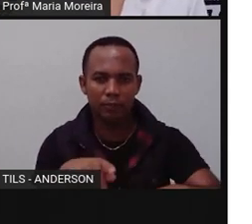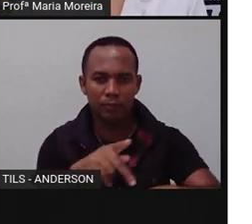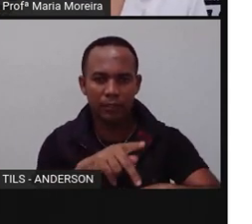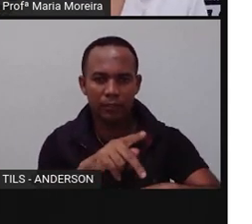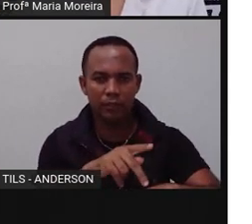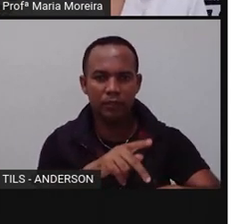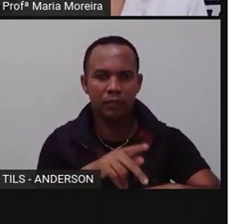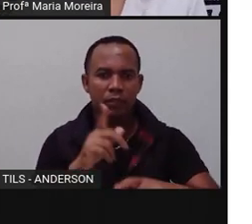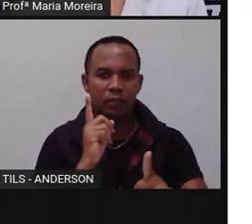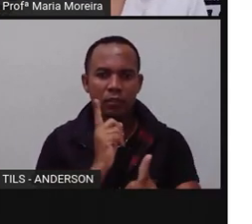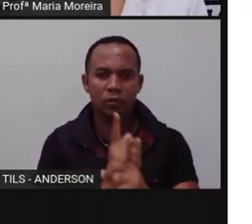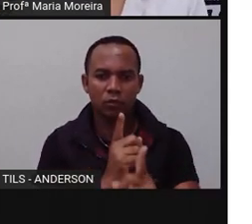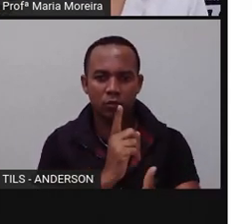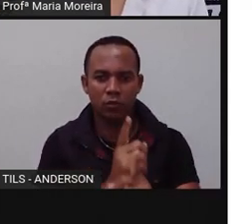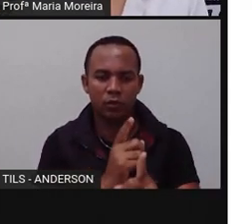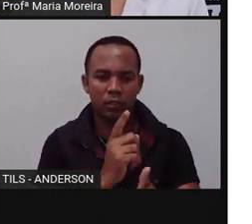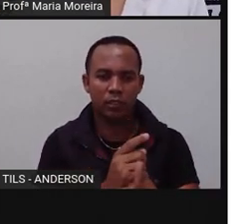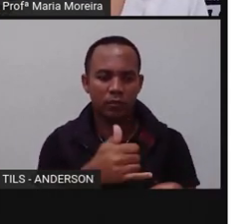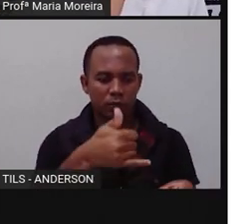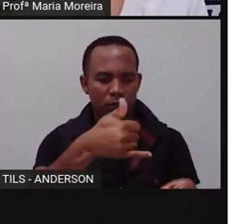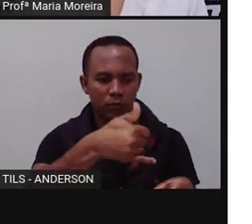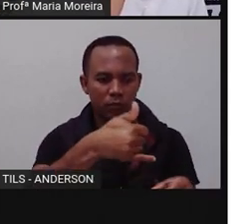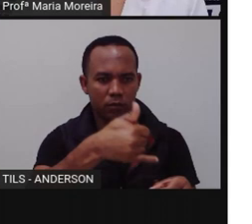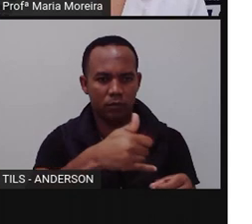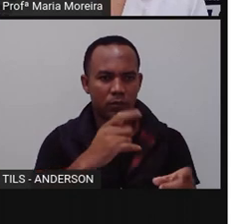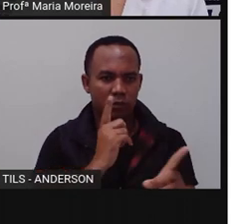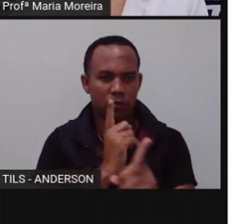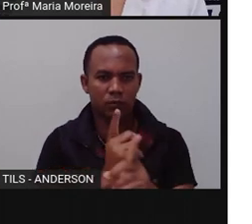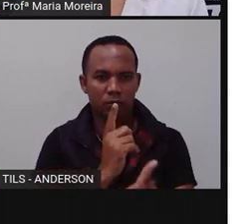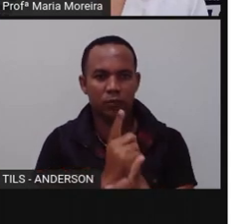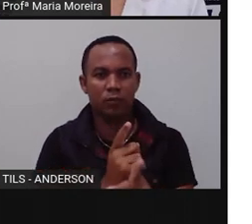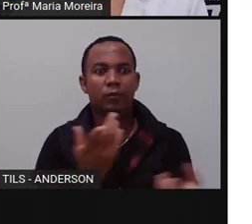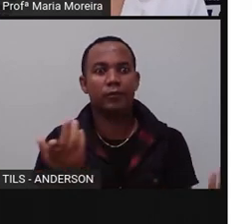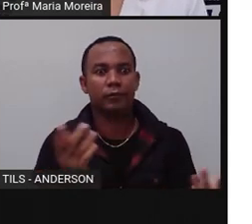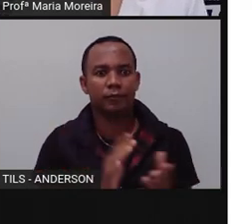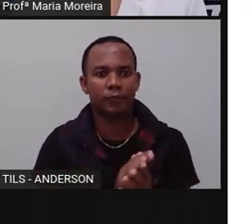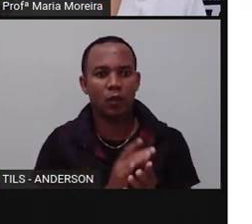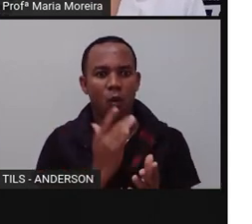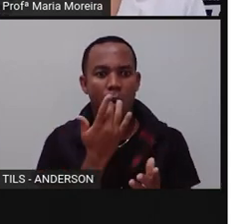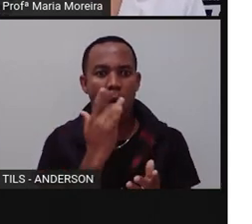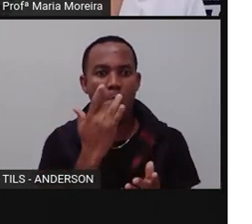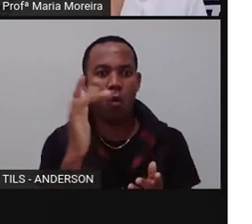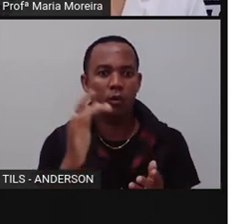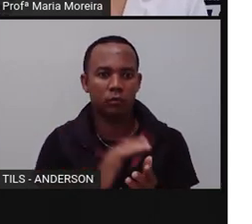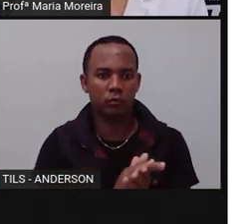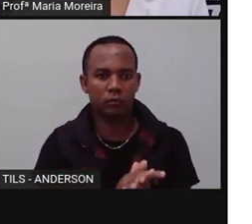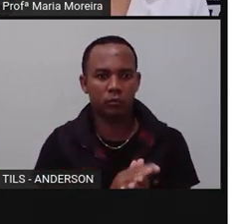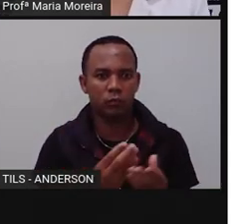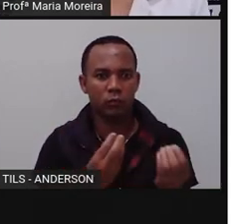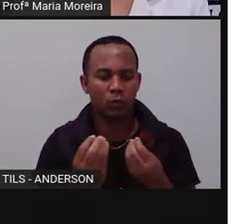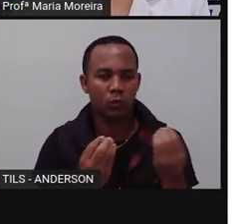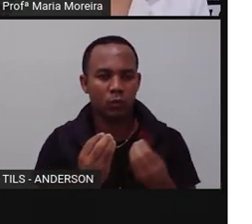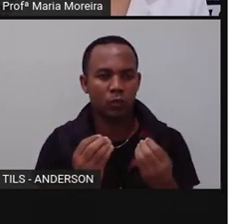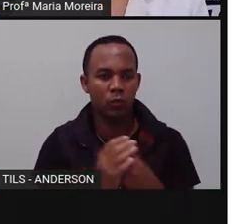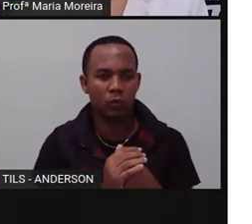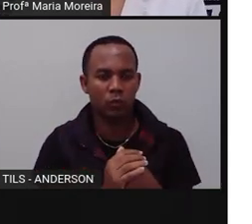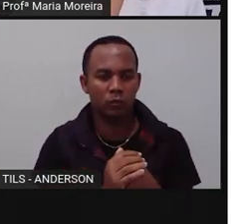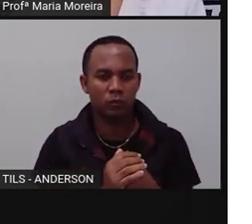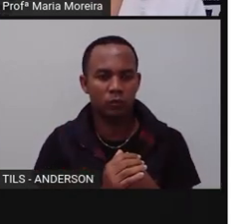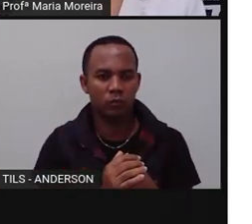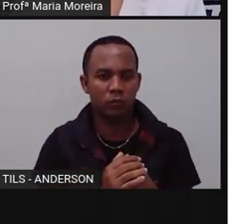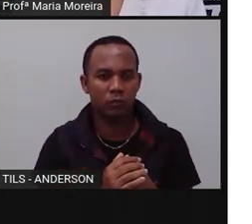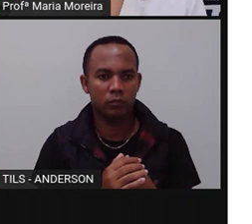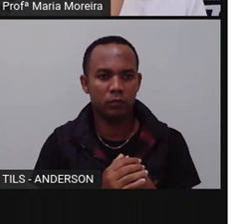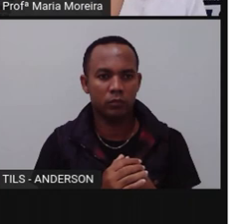petróleo e gás natural. Aí vocês imaginam o seguinte, poxa, ouro, diamante, petróleo,